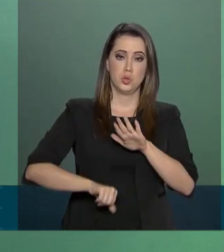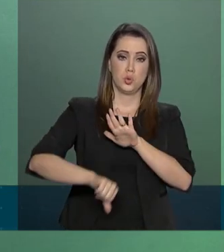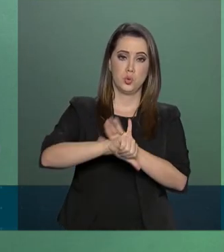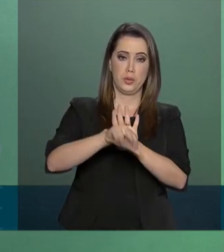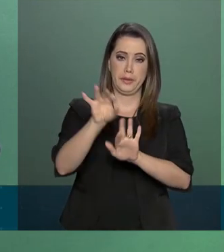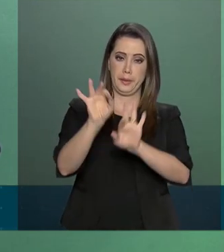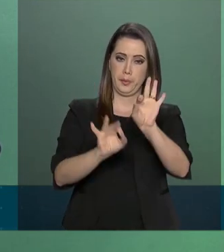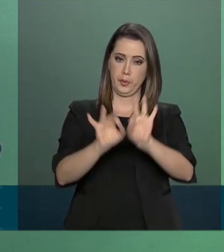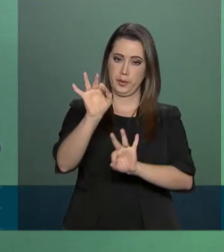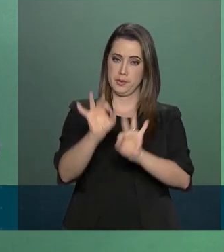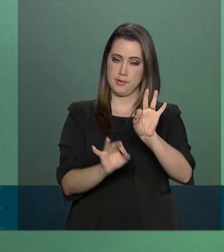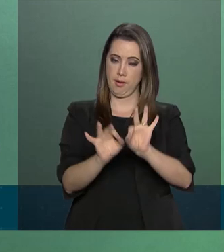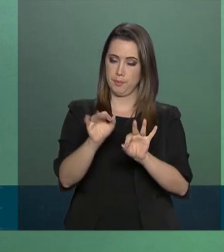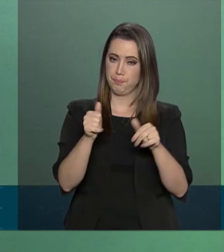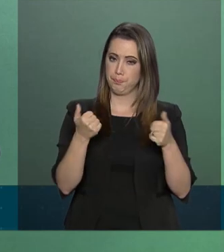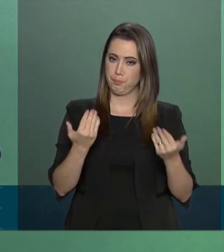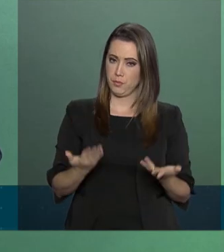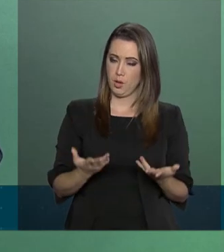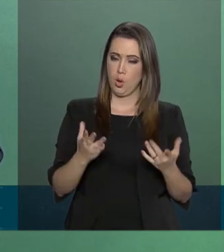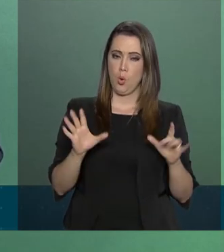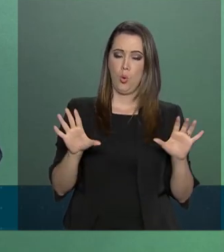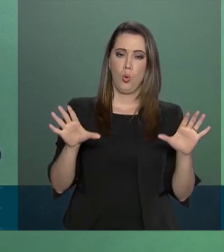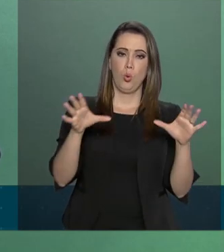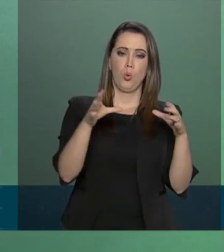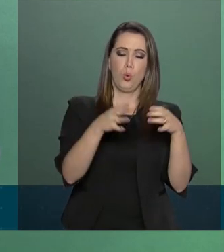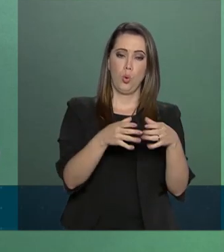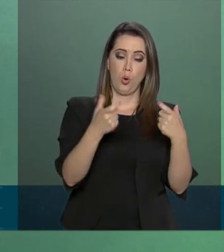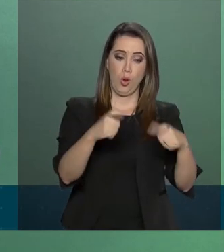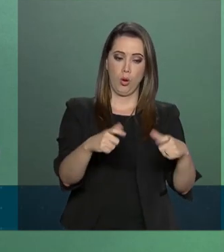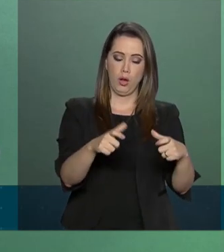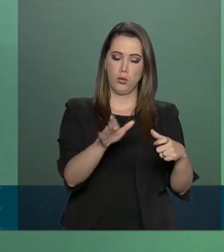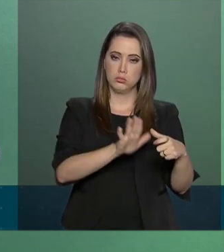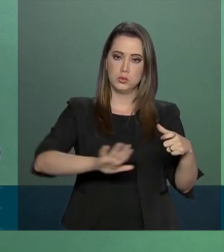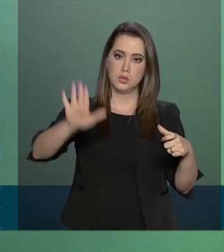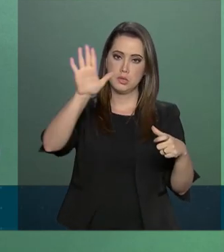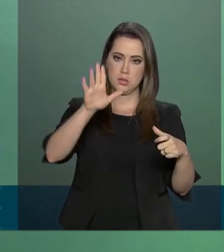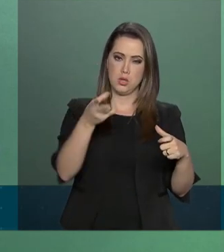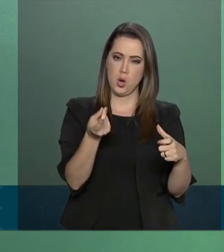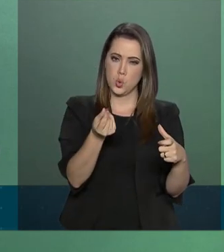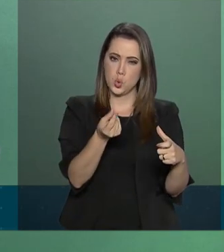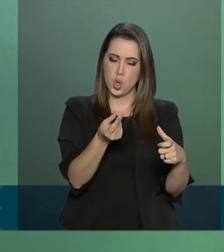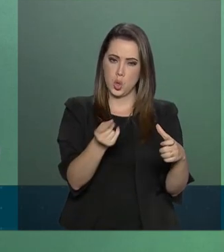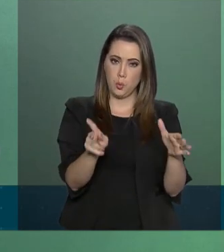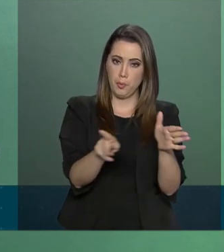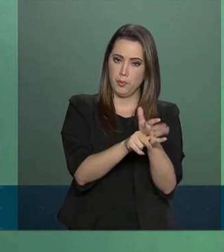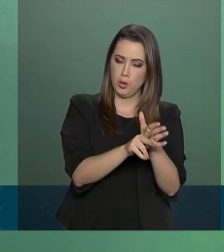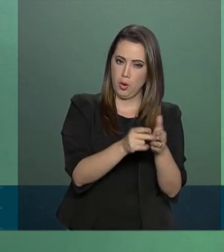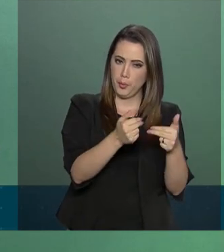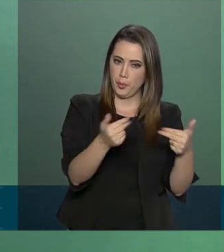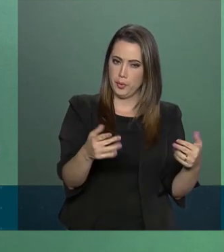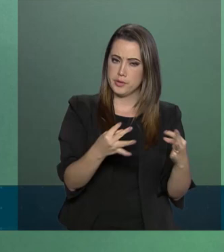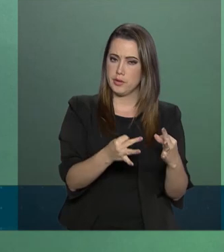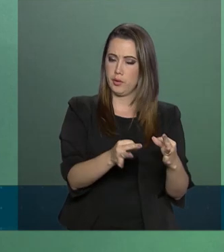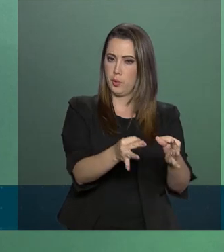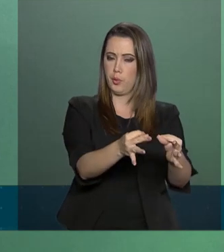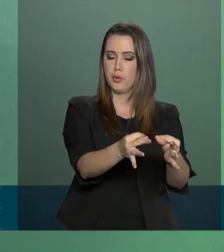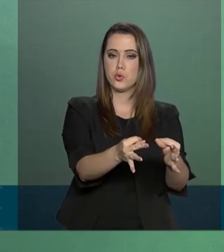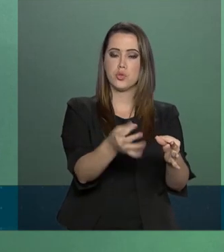organizado. O Centro Nacional terá investimentos em equipamentos, tecnologia,